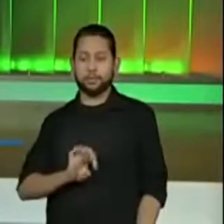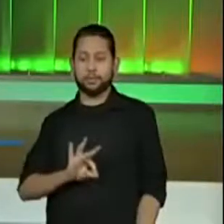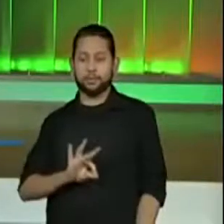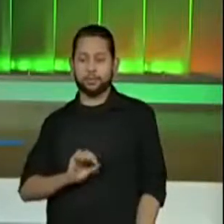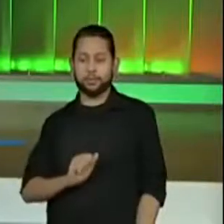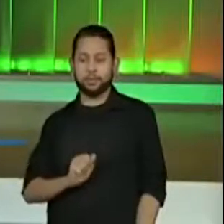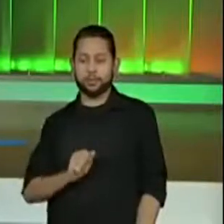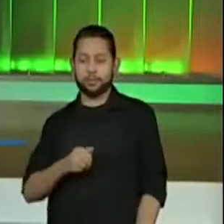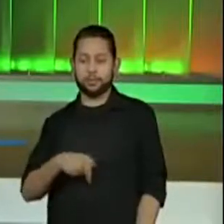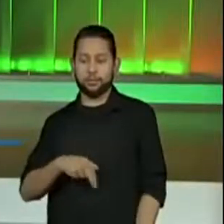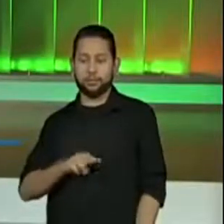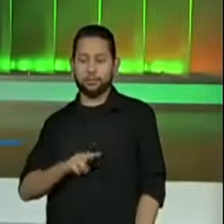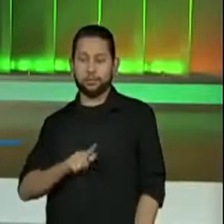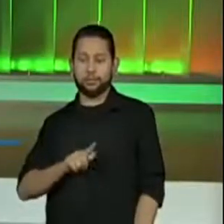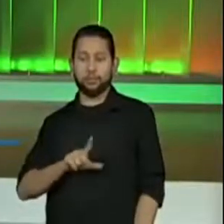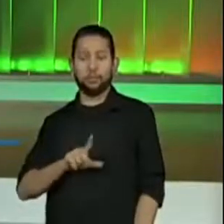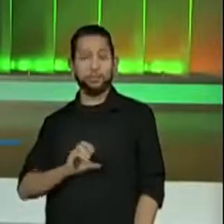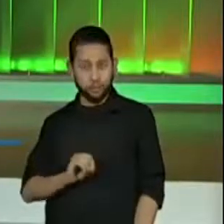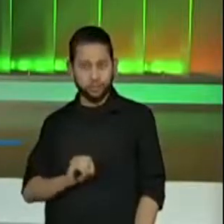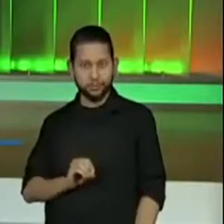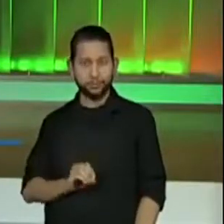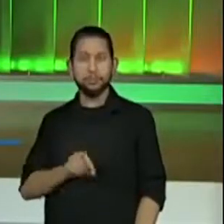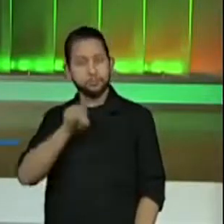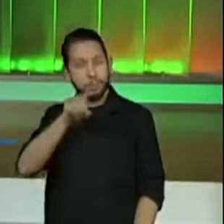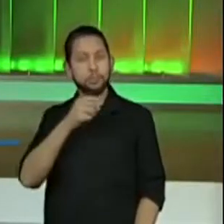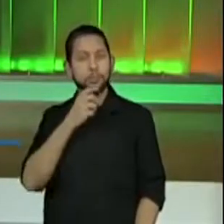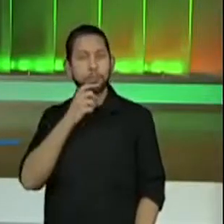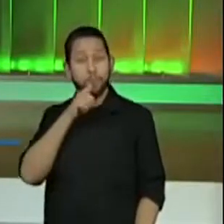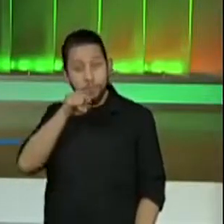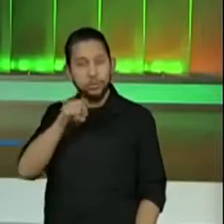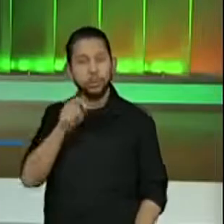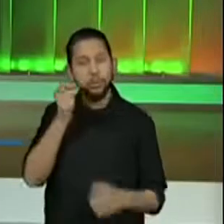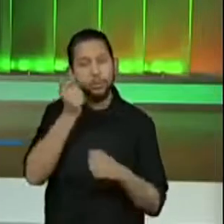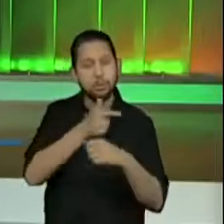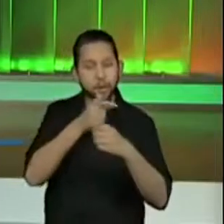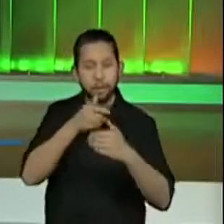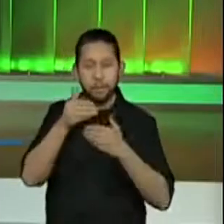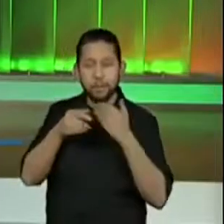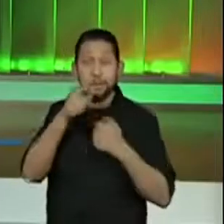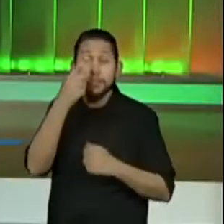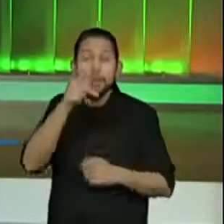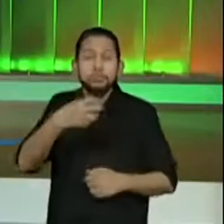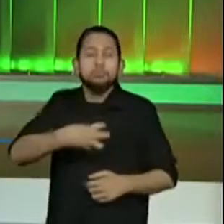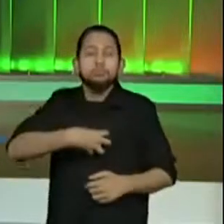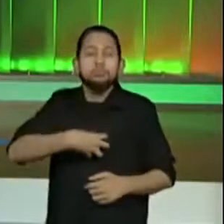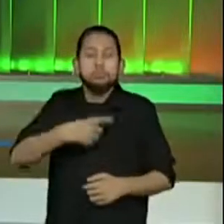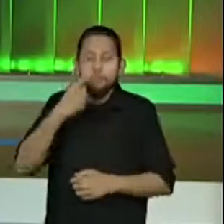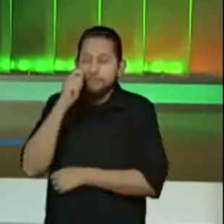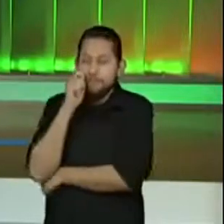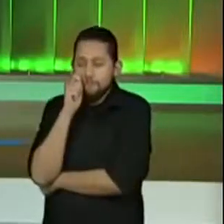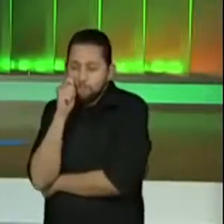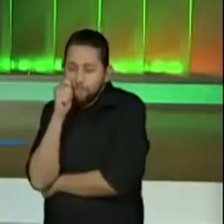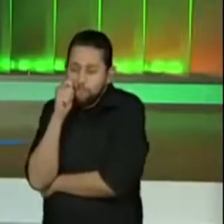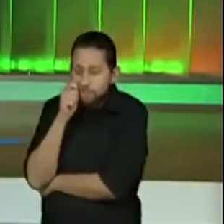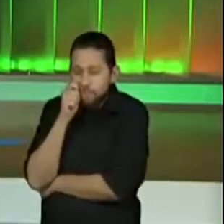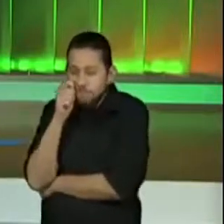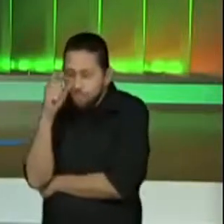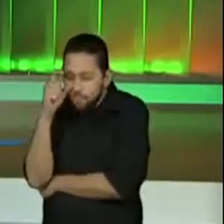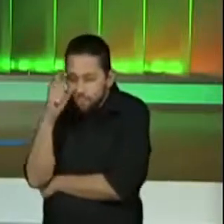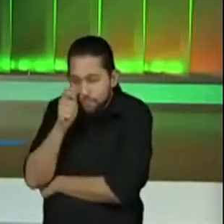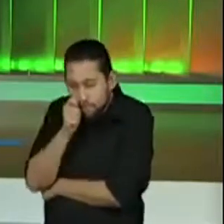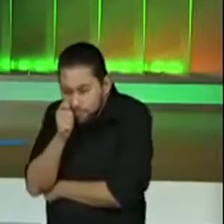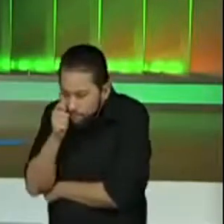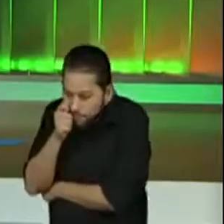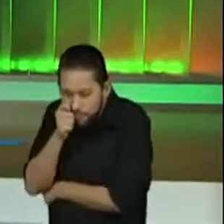verdade, lembra quando eu falo muito para vocês do aluno investigador? Então, é o aluno olhar as informações e olhar por uma outra ótica, de uma outra